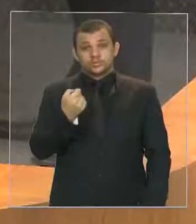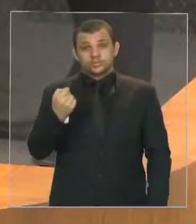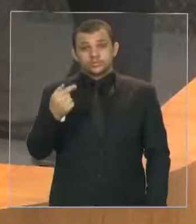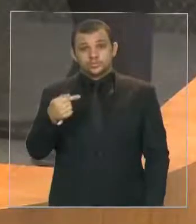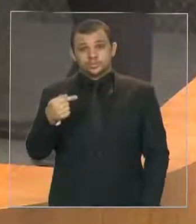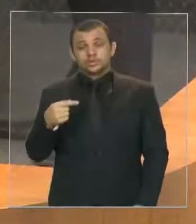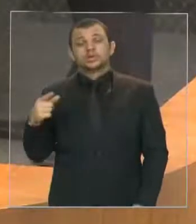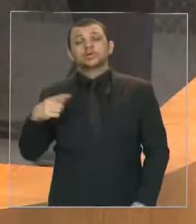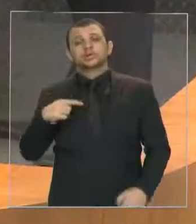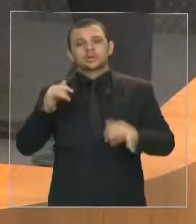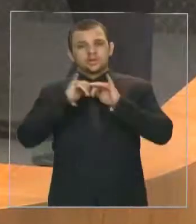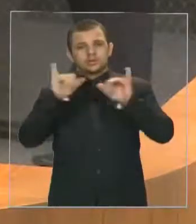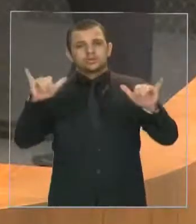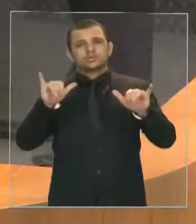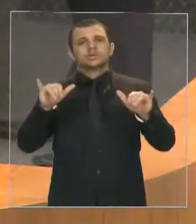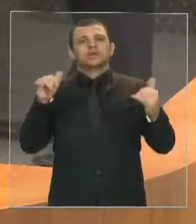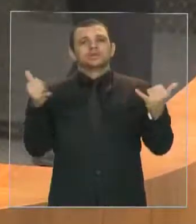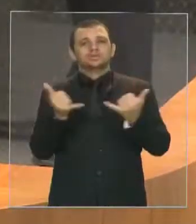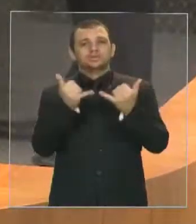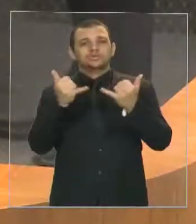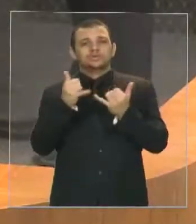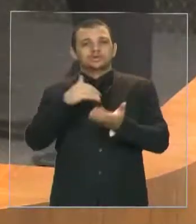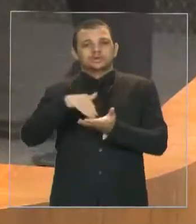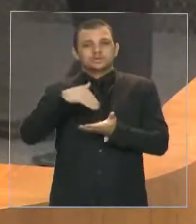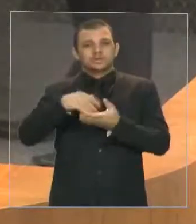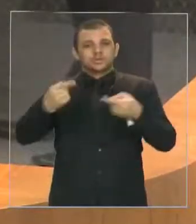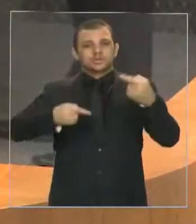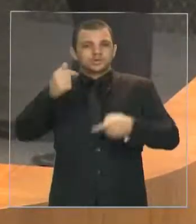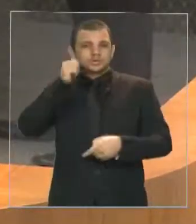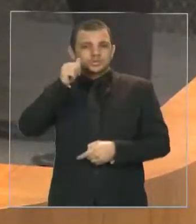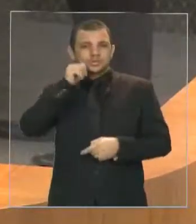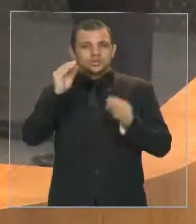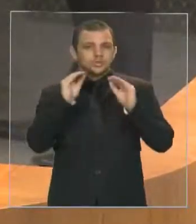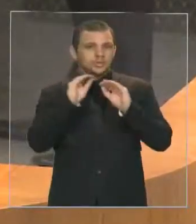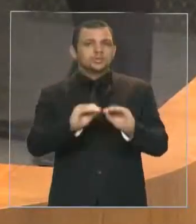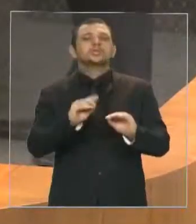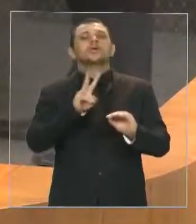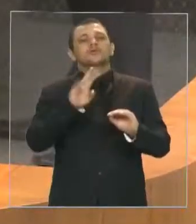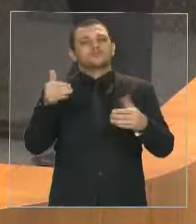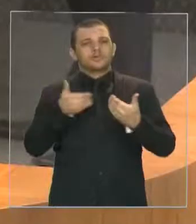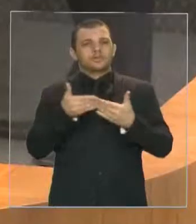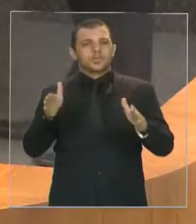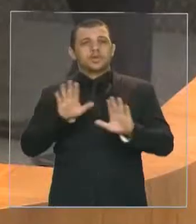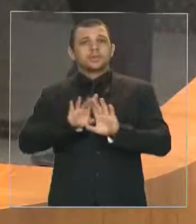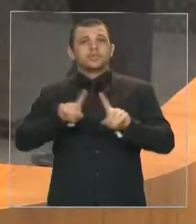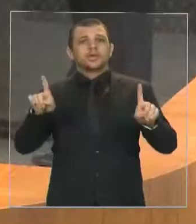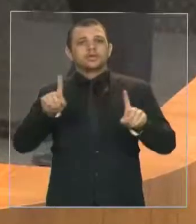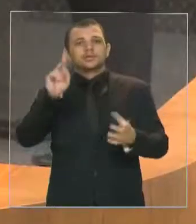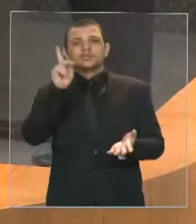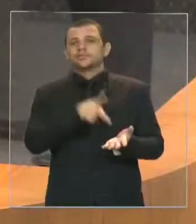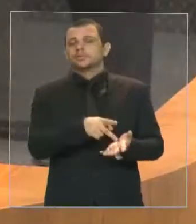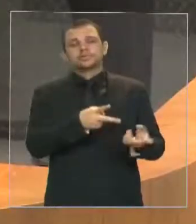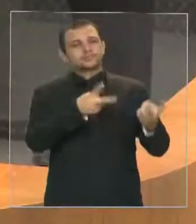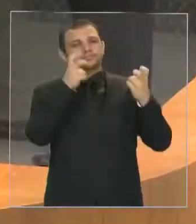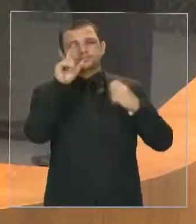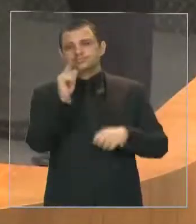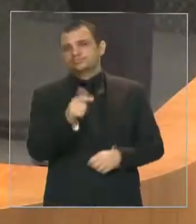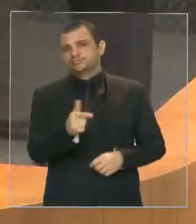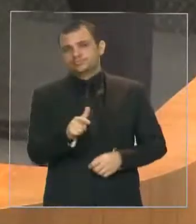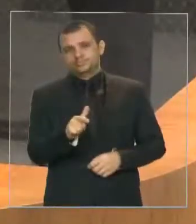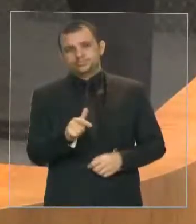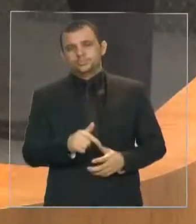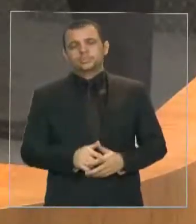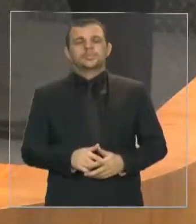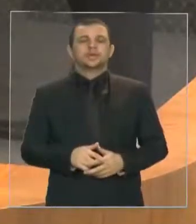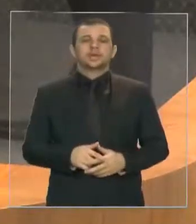de Política para as Mulheres que a mesma seria inaugurada, porém, a realidade mostrou-se diferente. A Casa da Mulher Brasileira